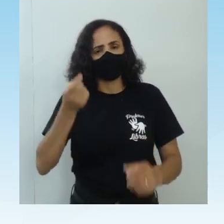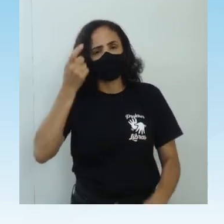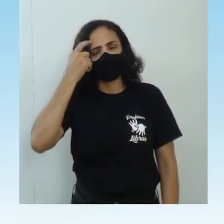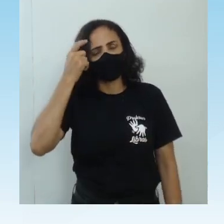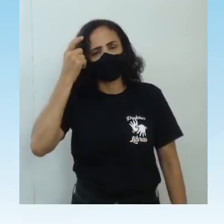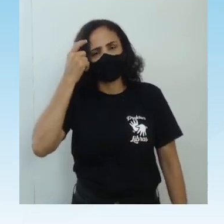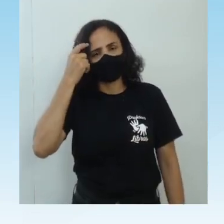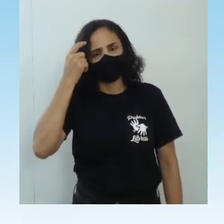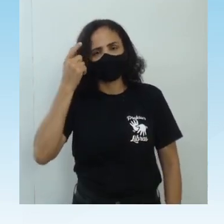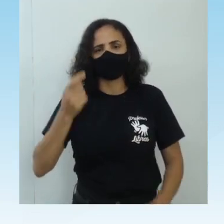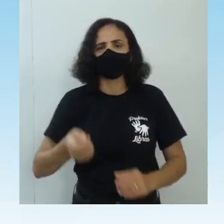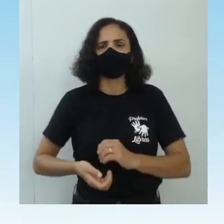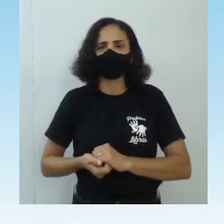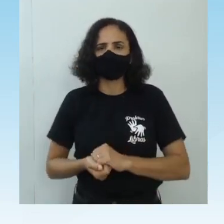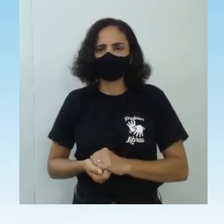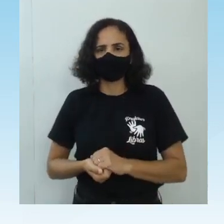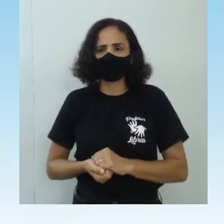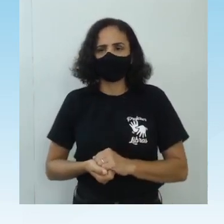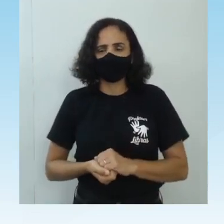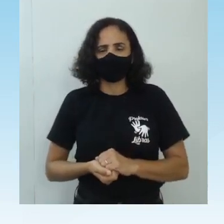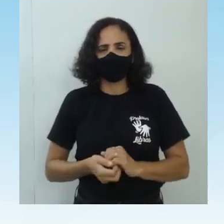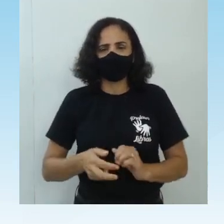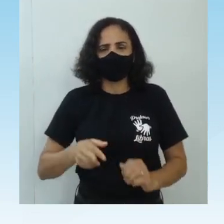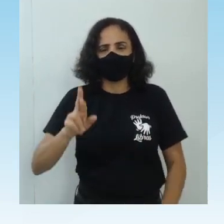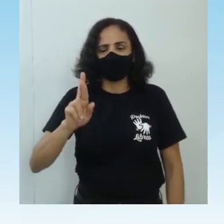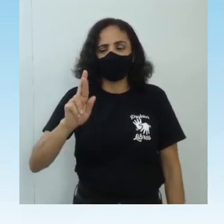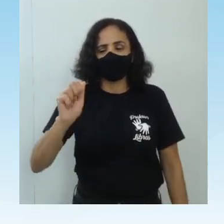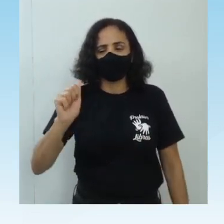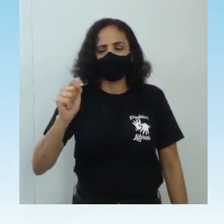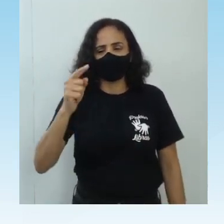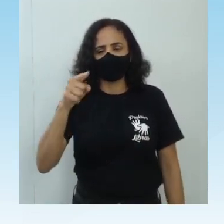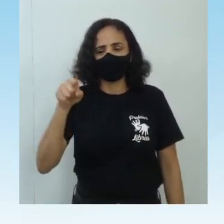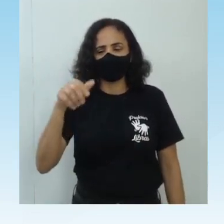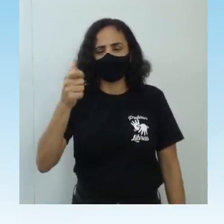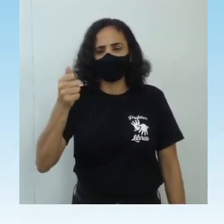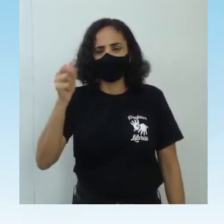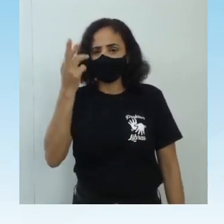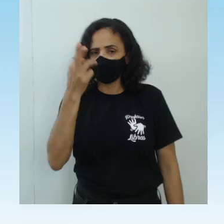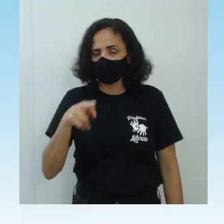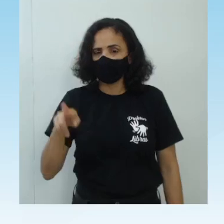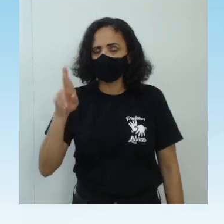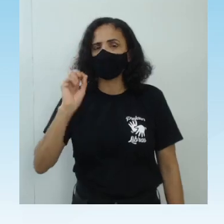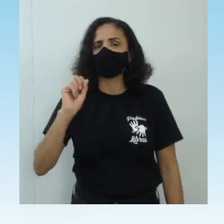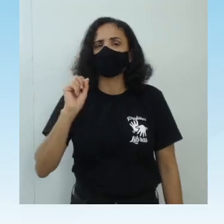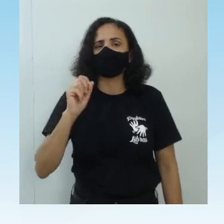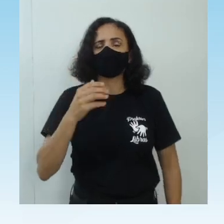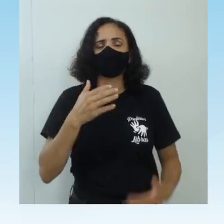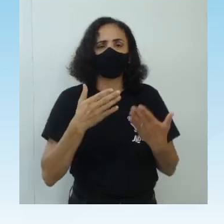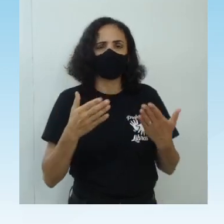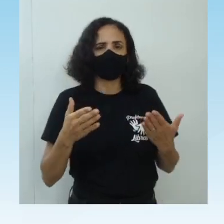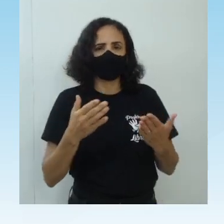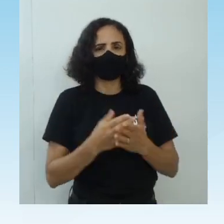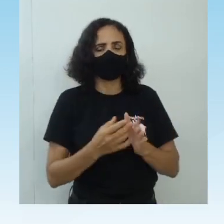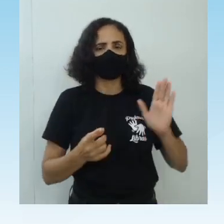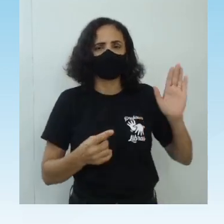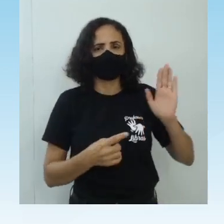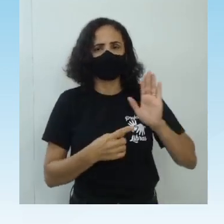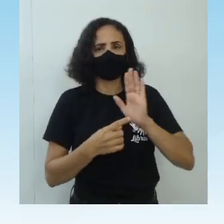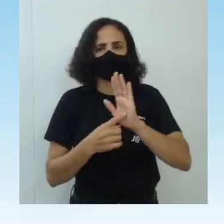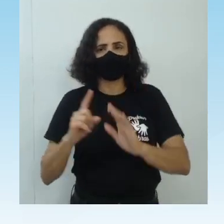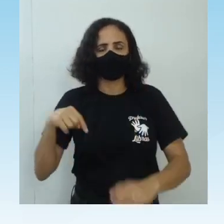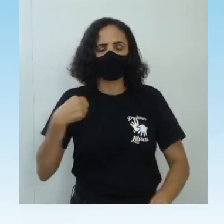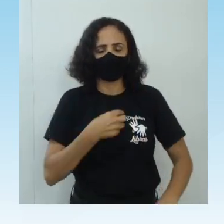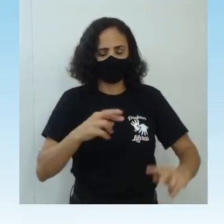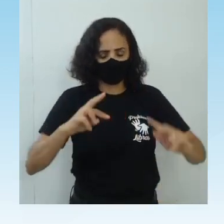racional racional ok? razão o que é a razão? a razão é a afirmação que nós somos